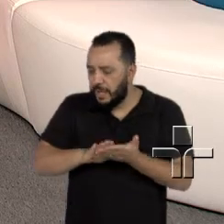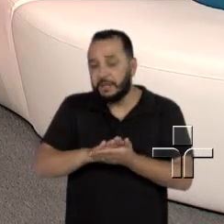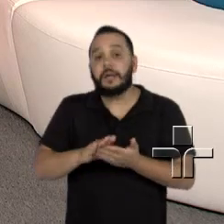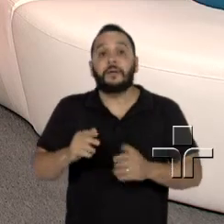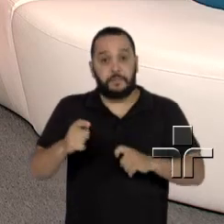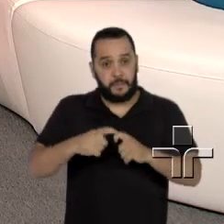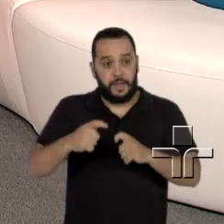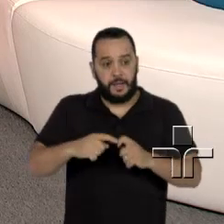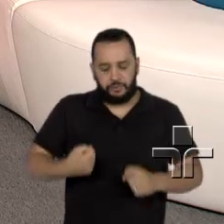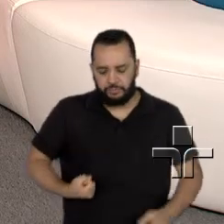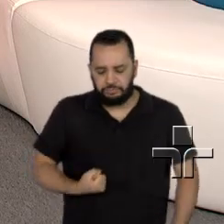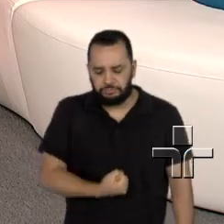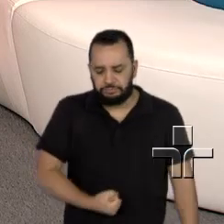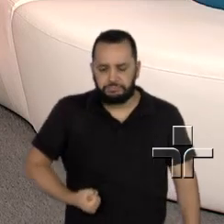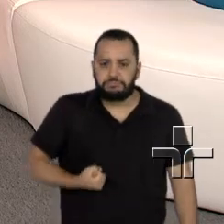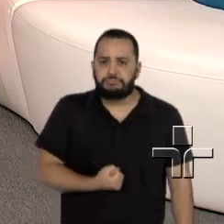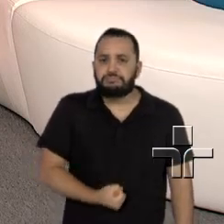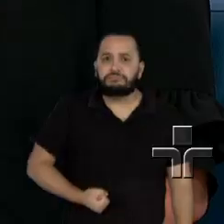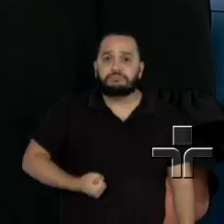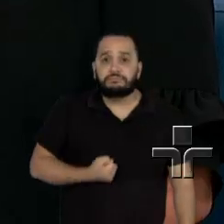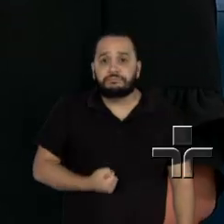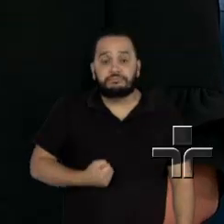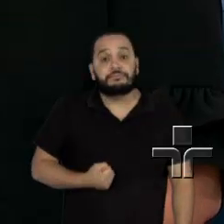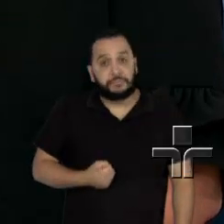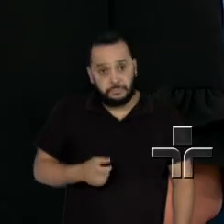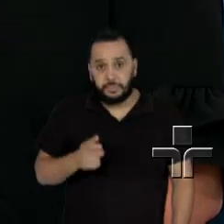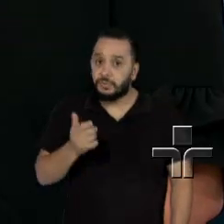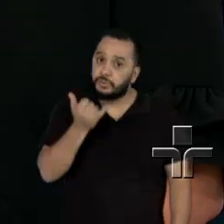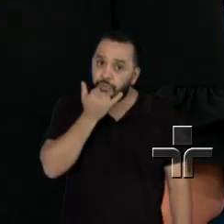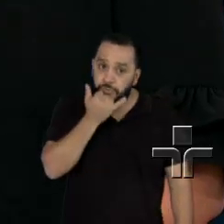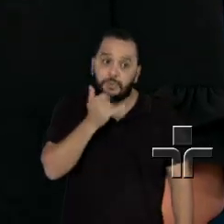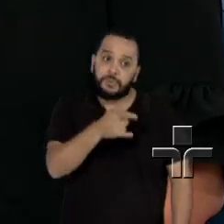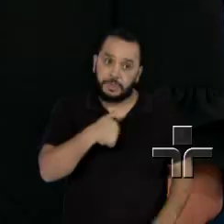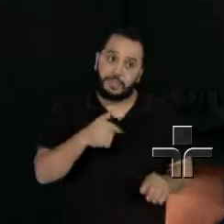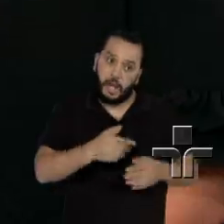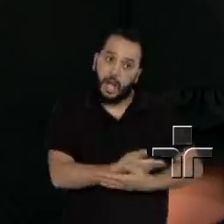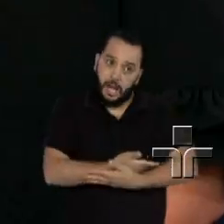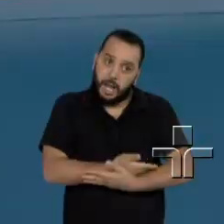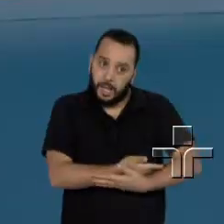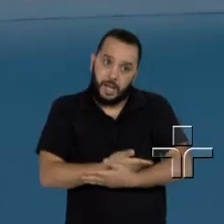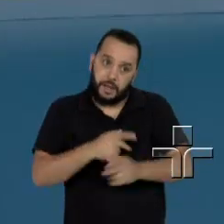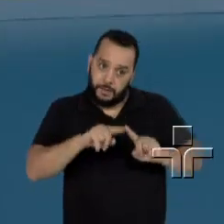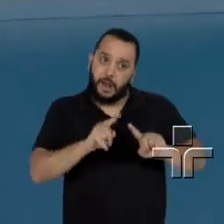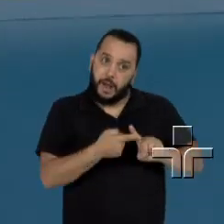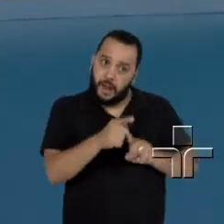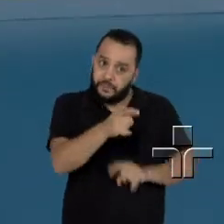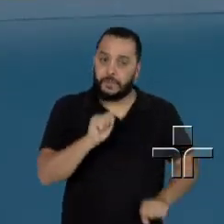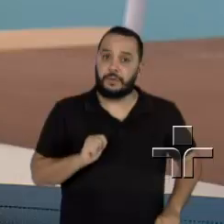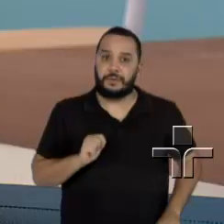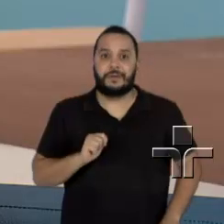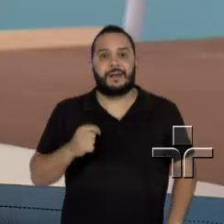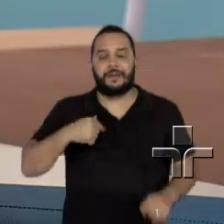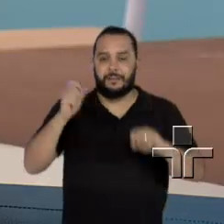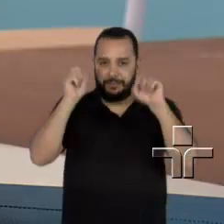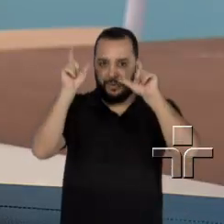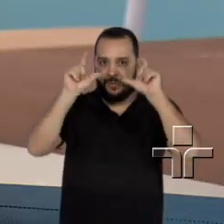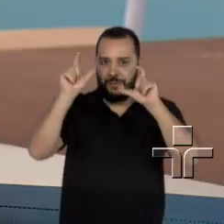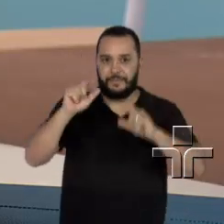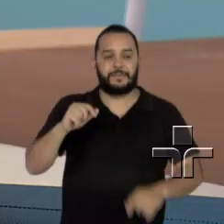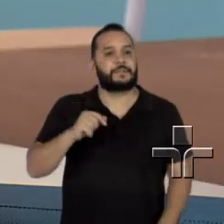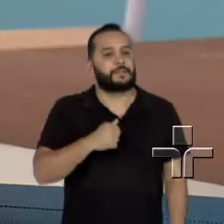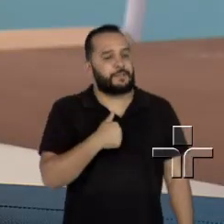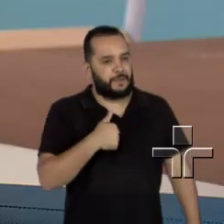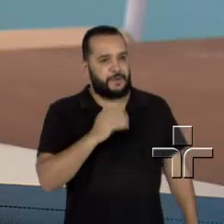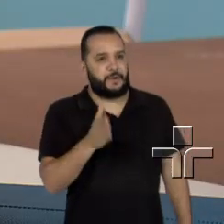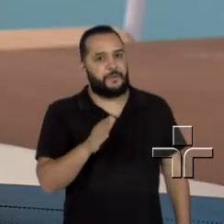que fosse infecção, urinária, alguma coisa. Aí, no ultrassom, o falou, olha, o que eu estou vendo aqui é um bebê, né? Aquelas surpresas da vida, da minha